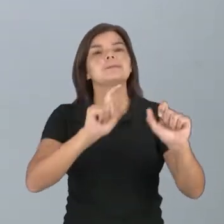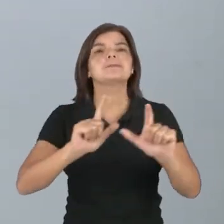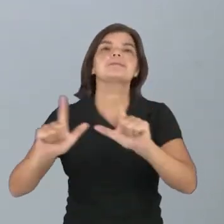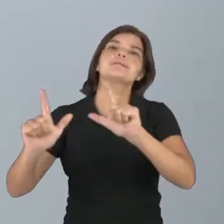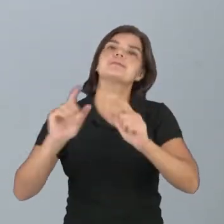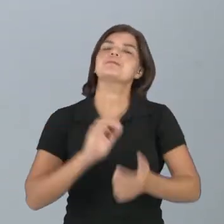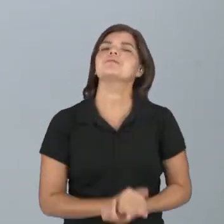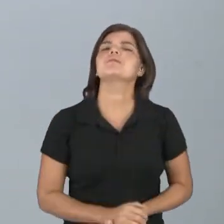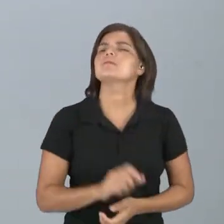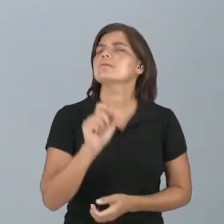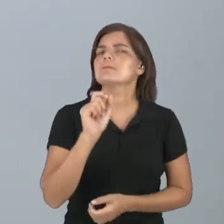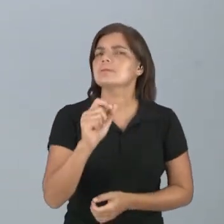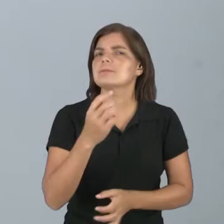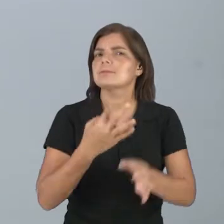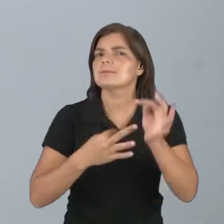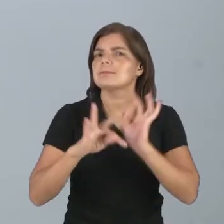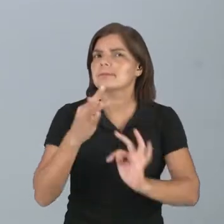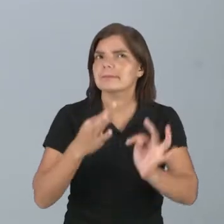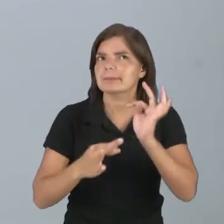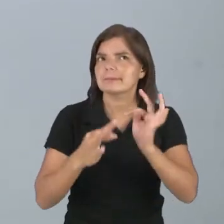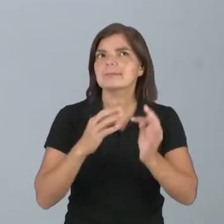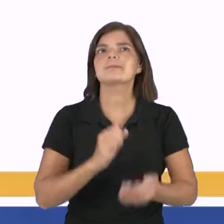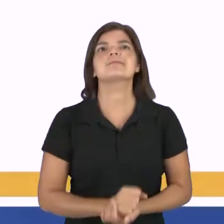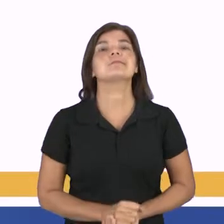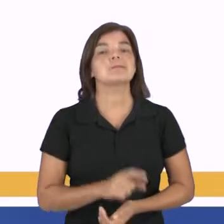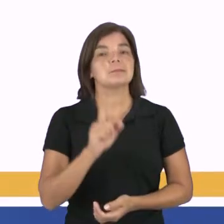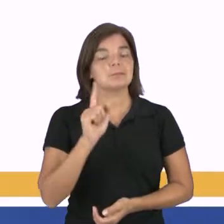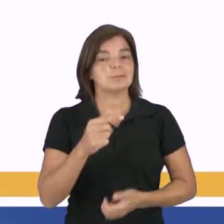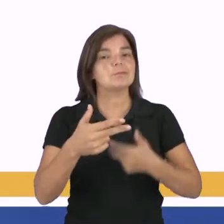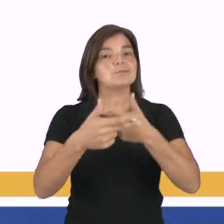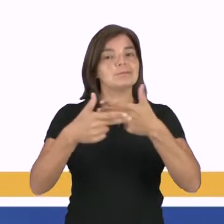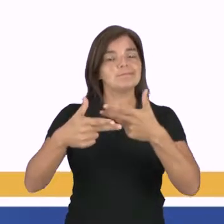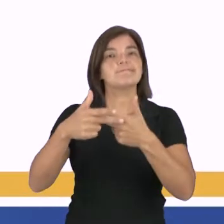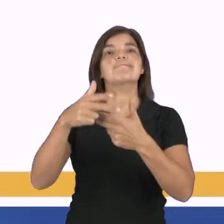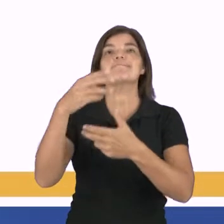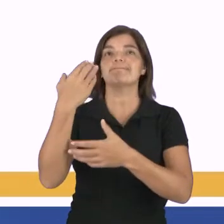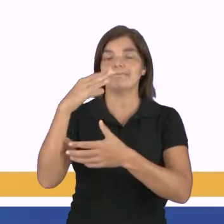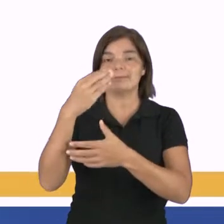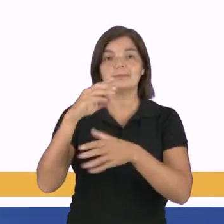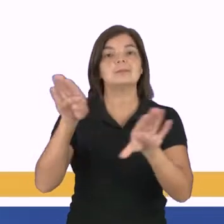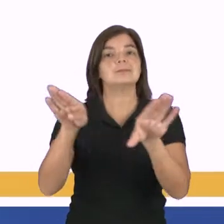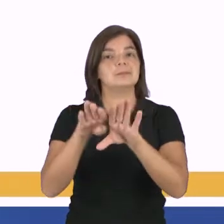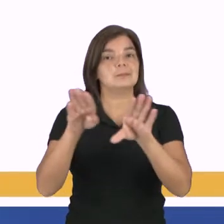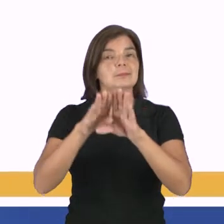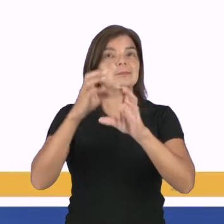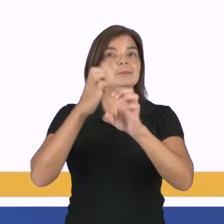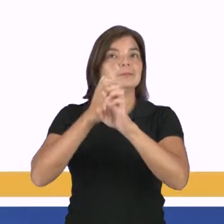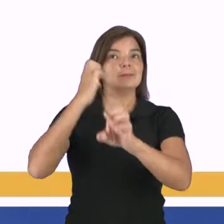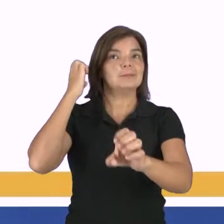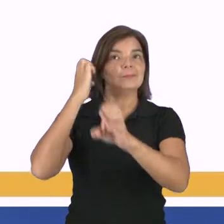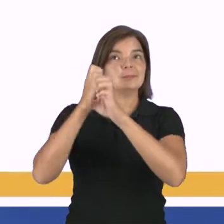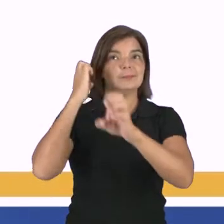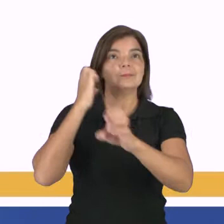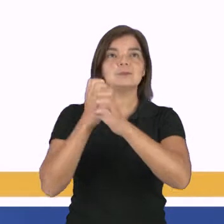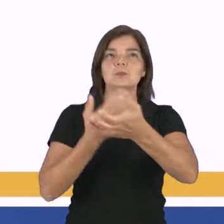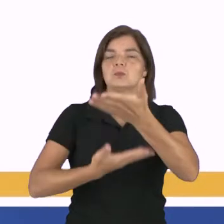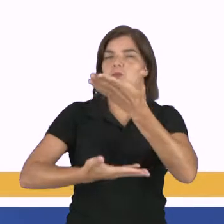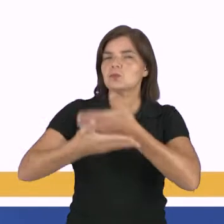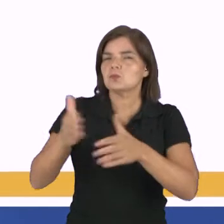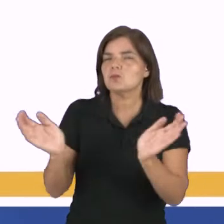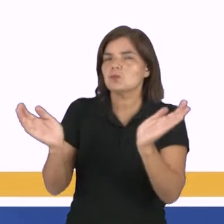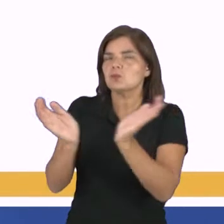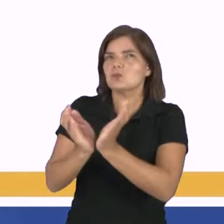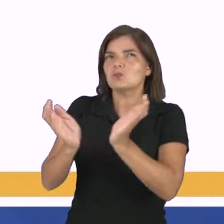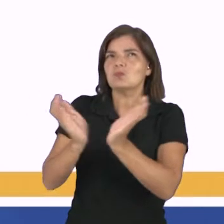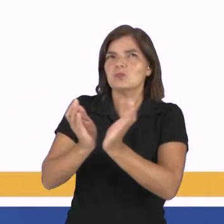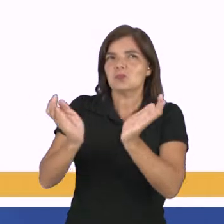olha só, o que é tecnologia? É um produto da ciência e da engenharia que